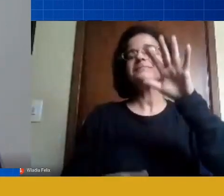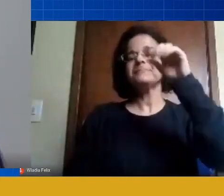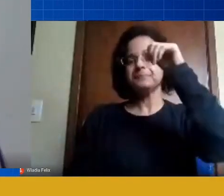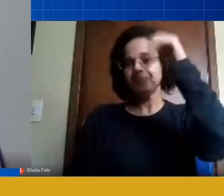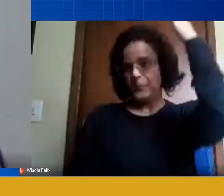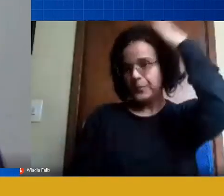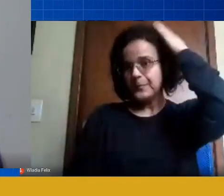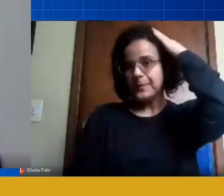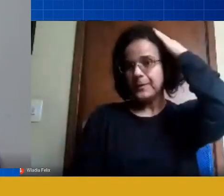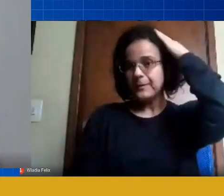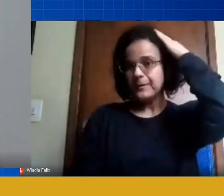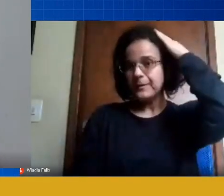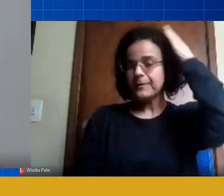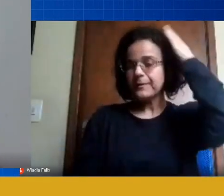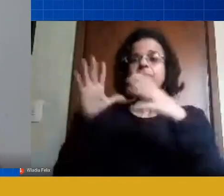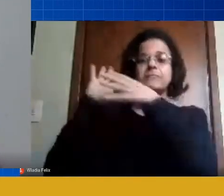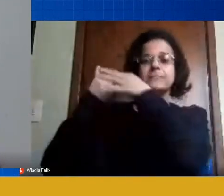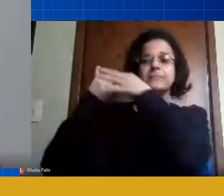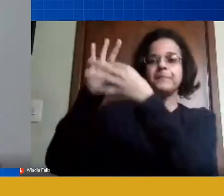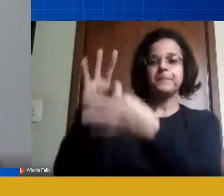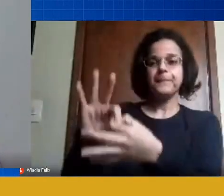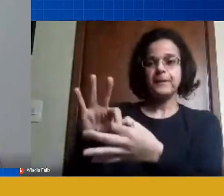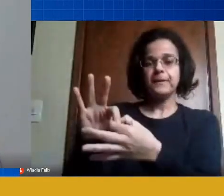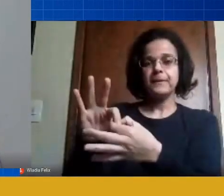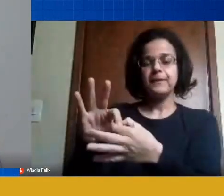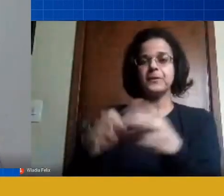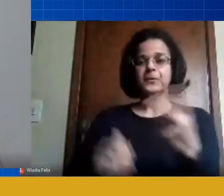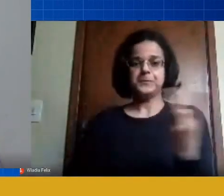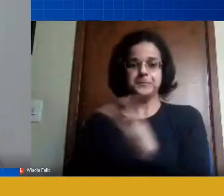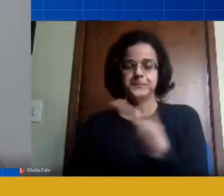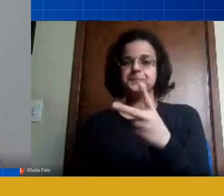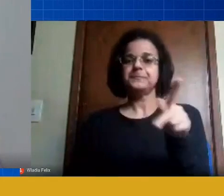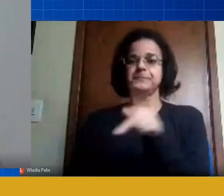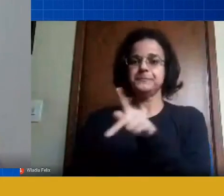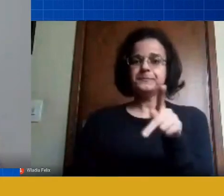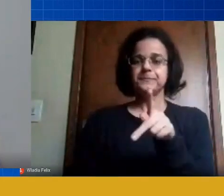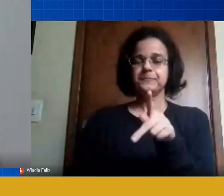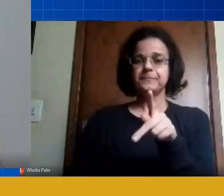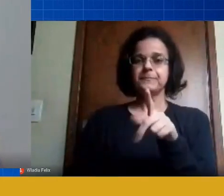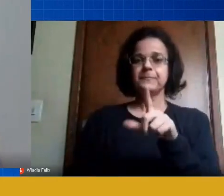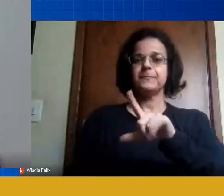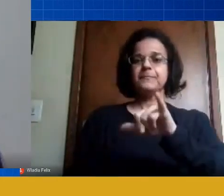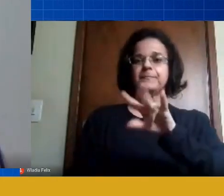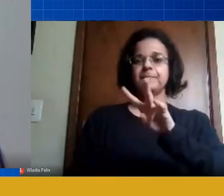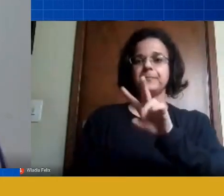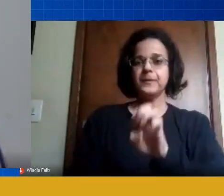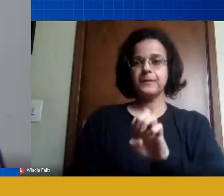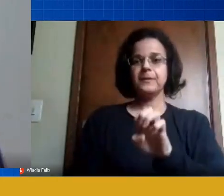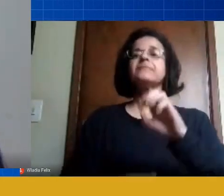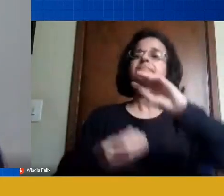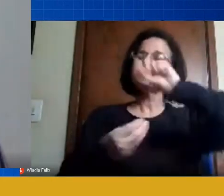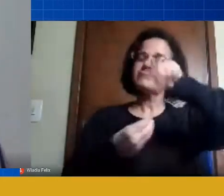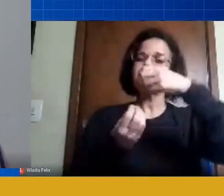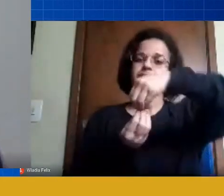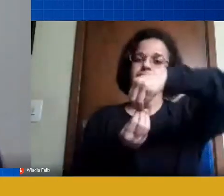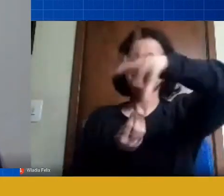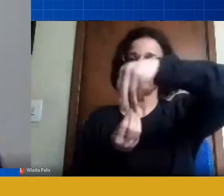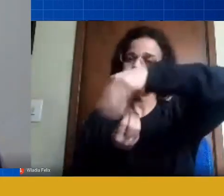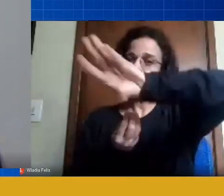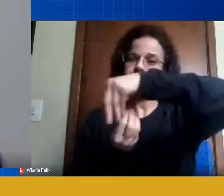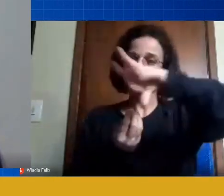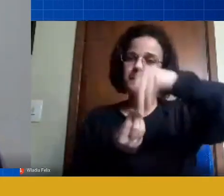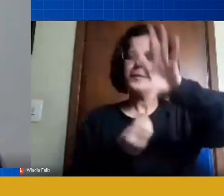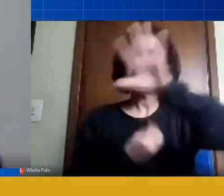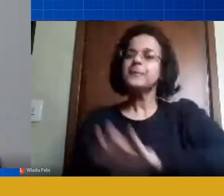Paraná, só para contextualizar, professor Israel e professor Vicente, essa live aqui nós vamos compartilhar, né, para